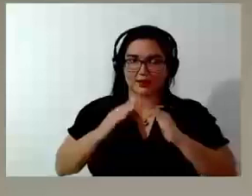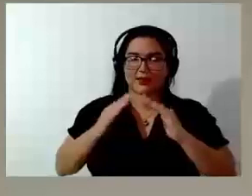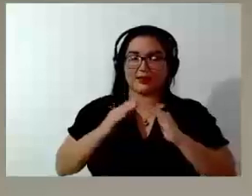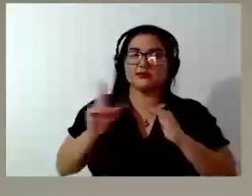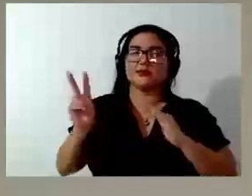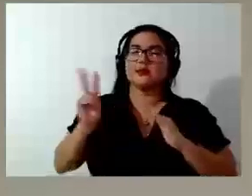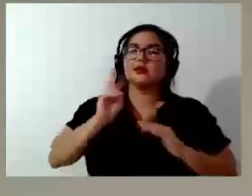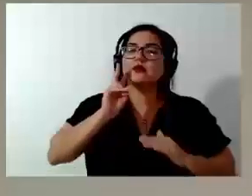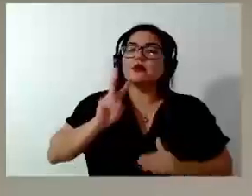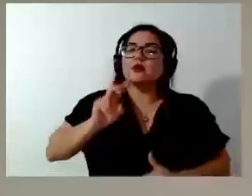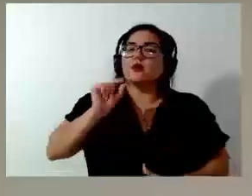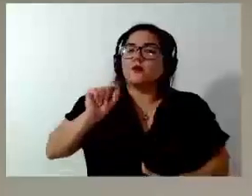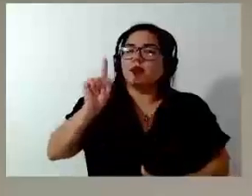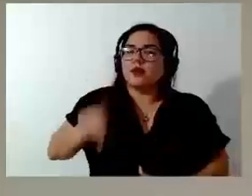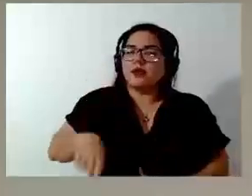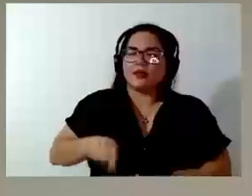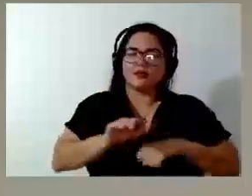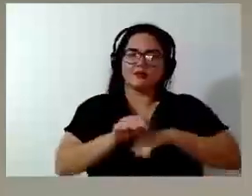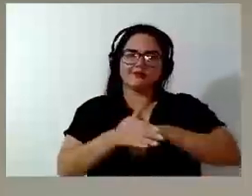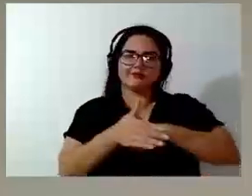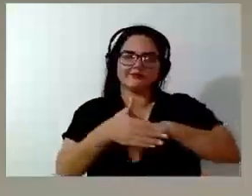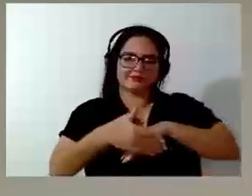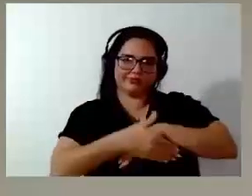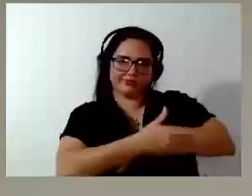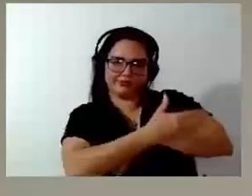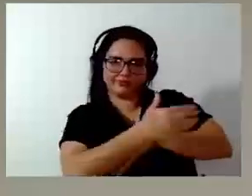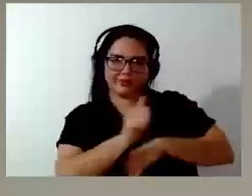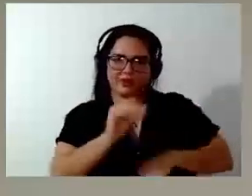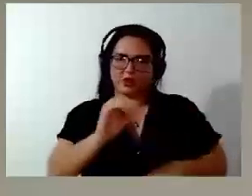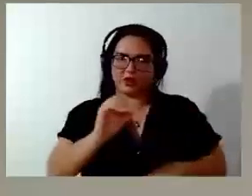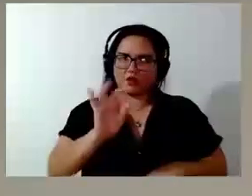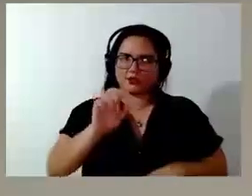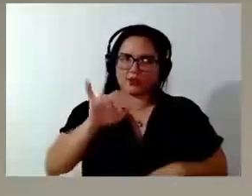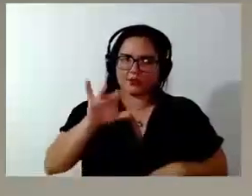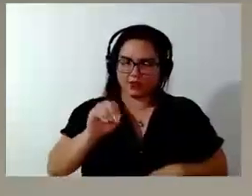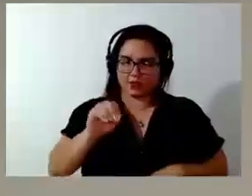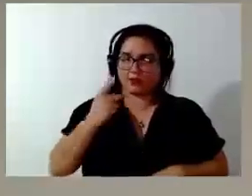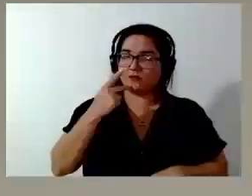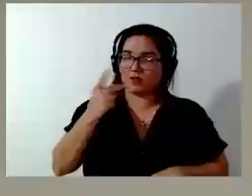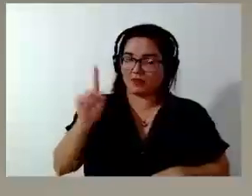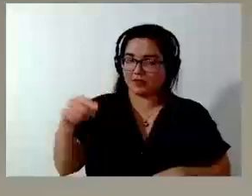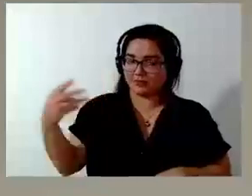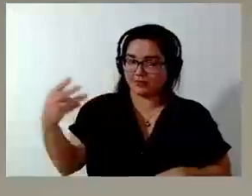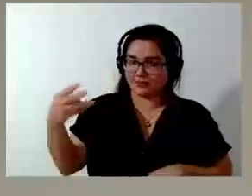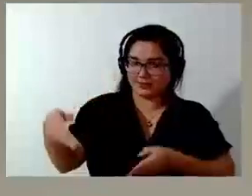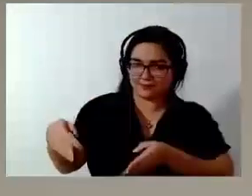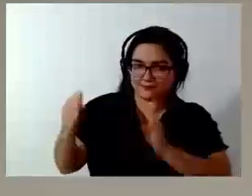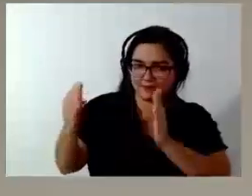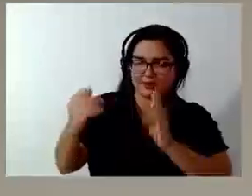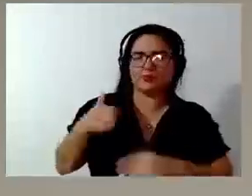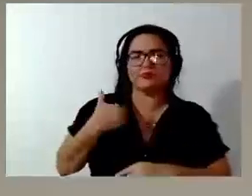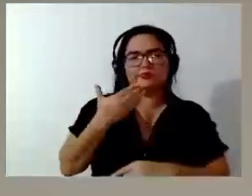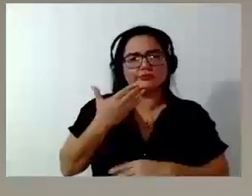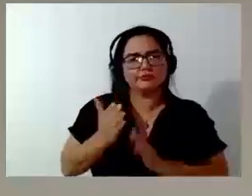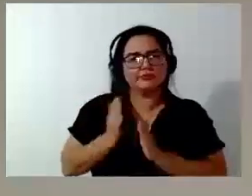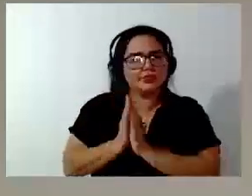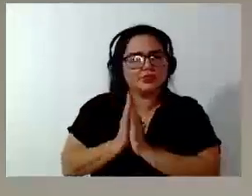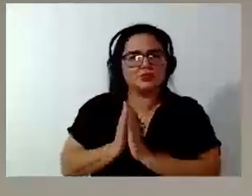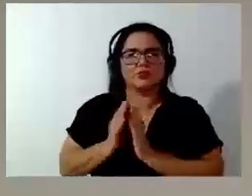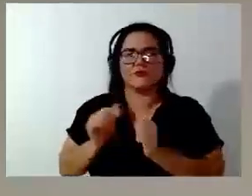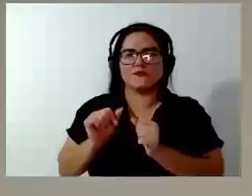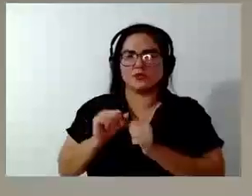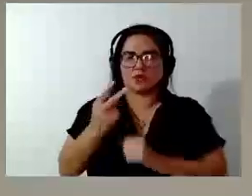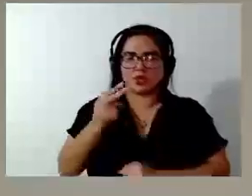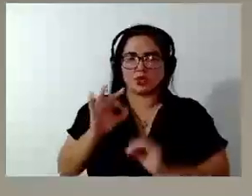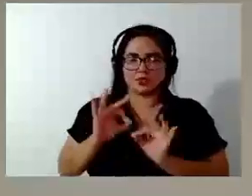que ia ser um acostamento. E eu critiquei e disse que seria uma terceira via. Pedi e implorei que não fosse feito com 2,80 metros